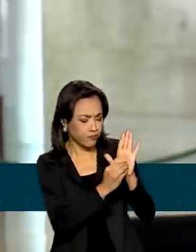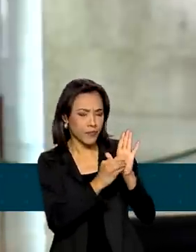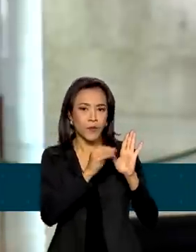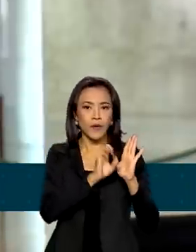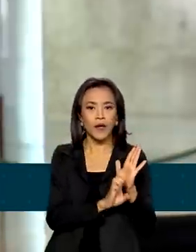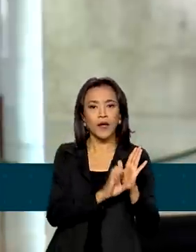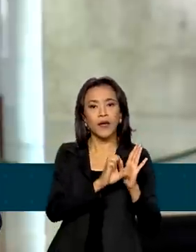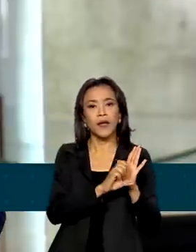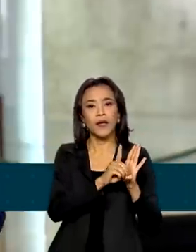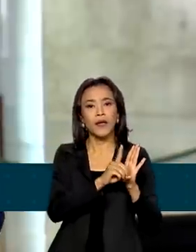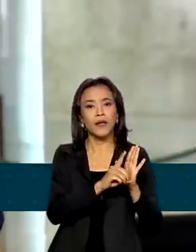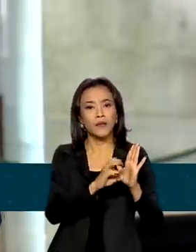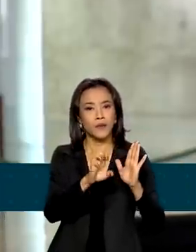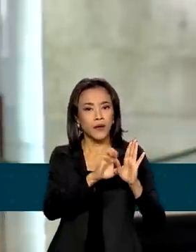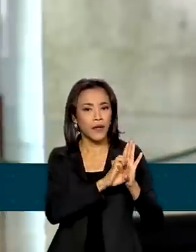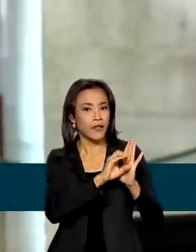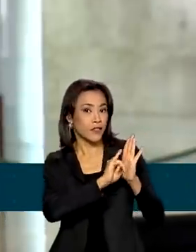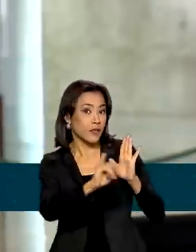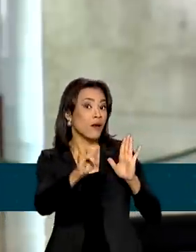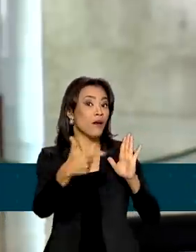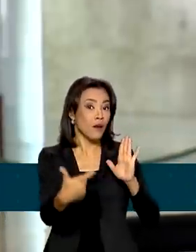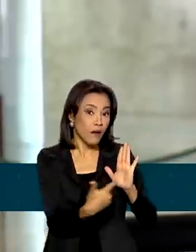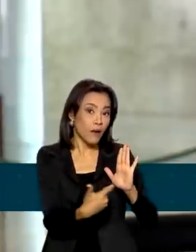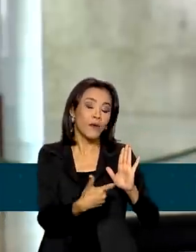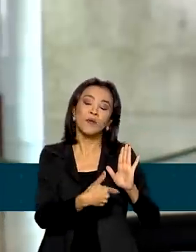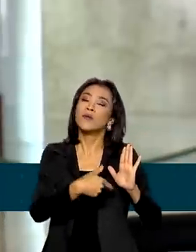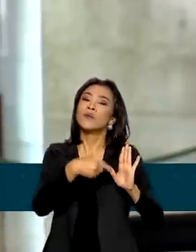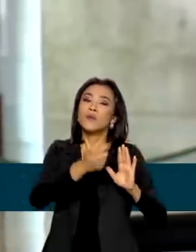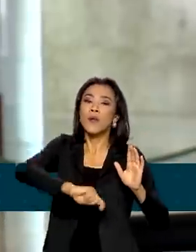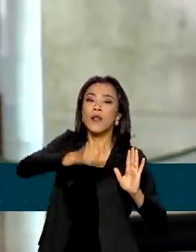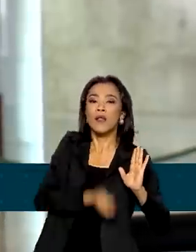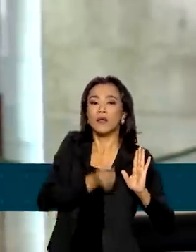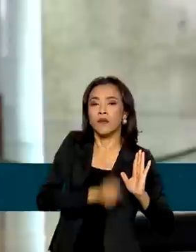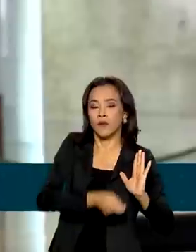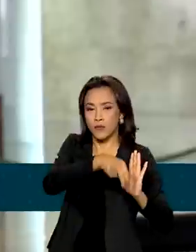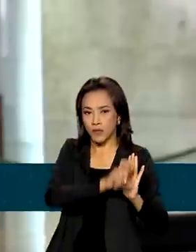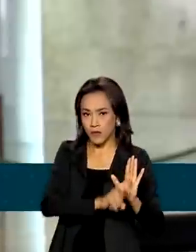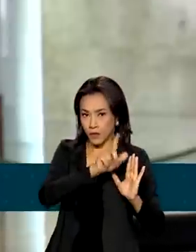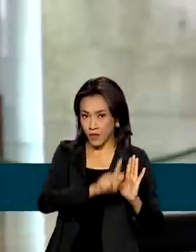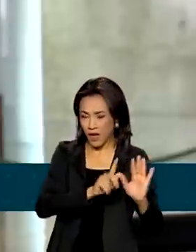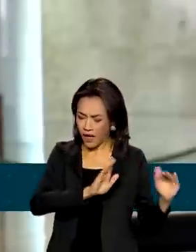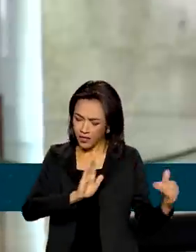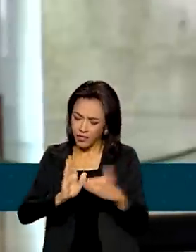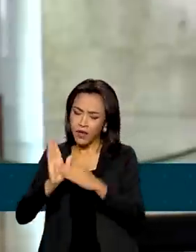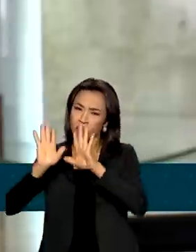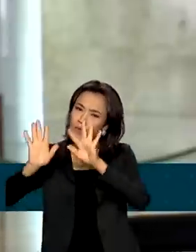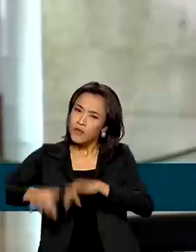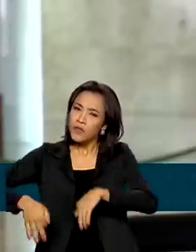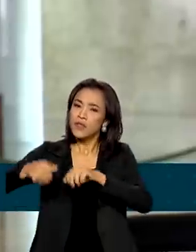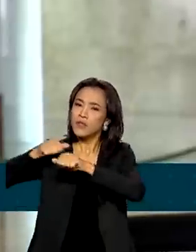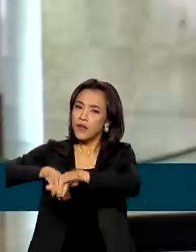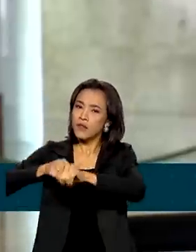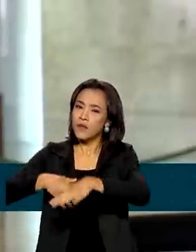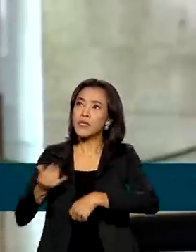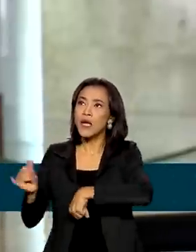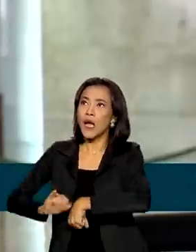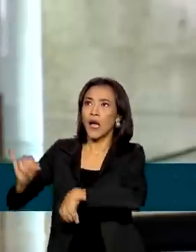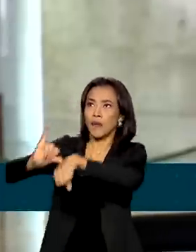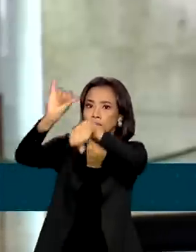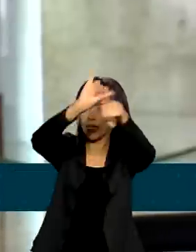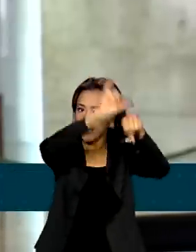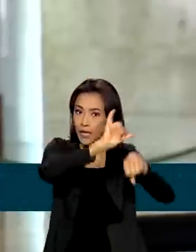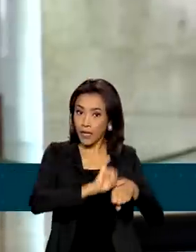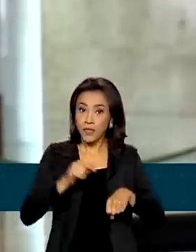5G. Esse prazo vai até o final de setembro para as capitais. Isso aconteceu